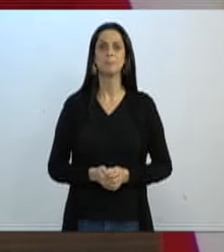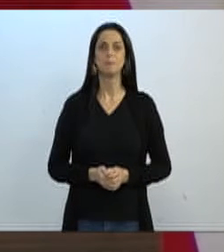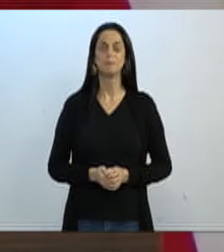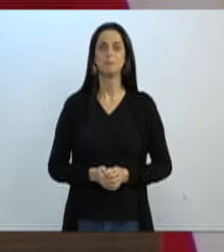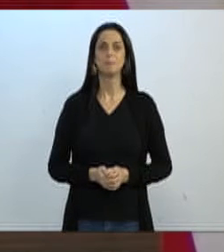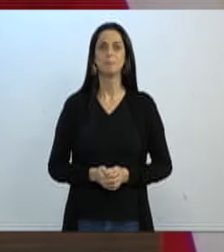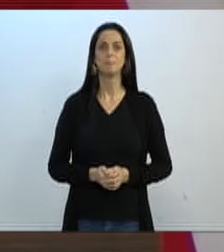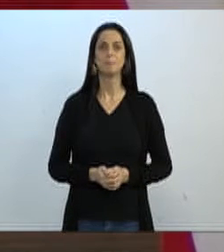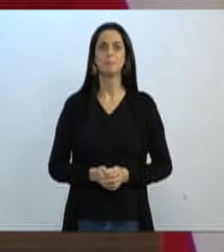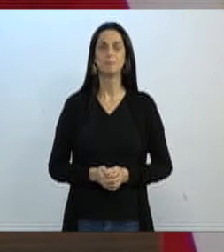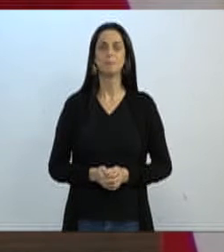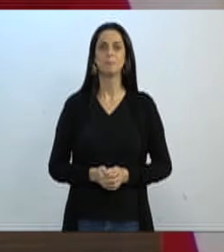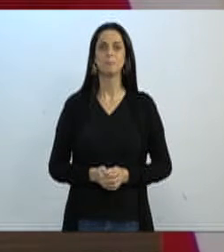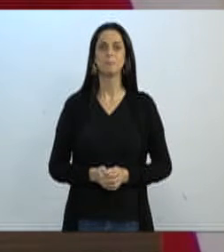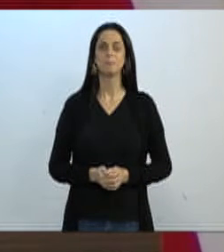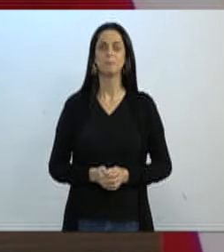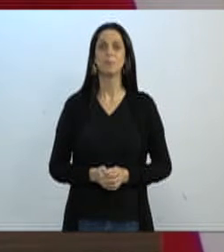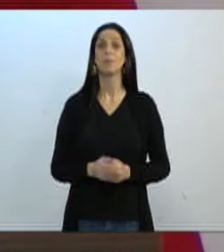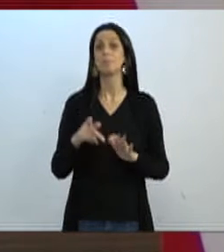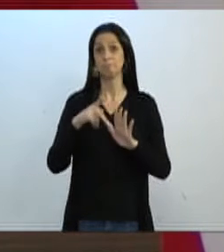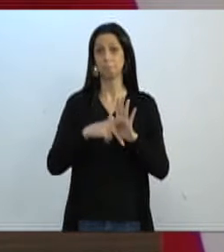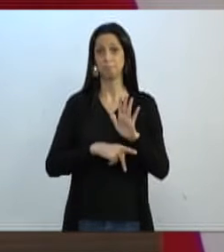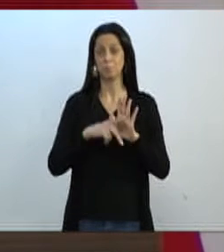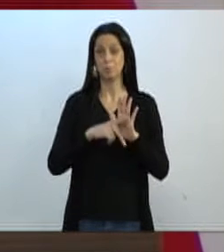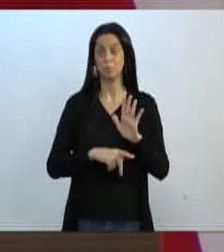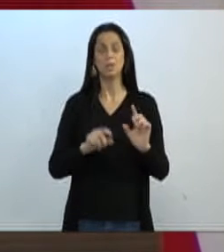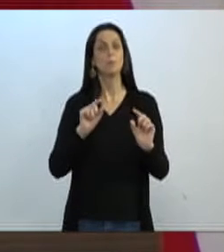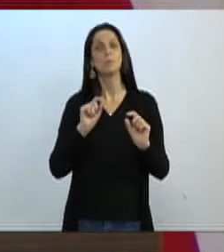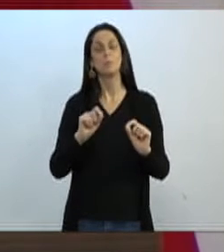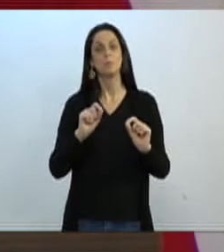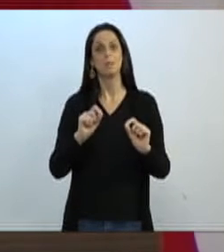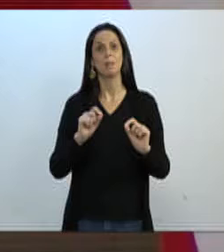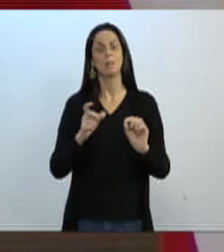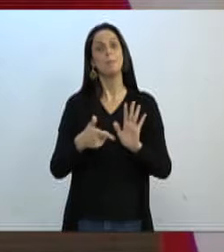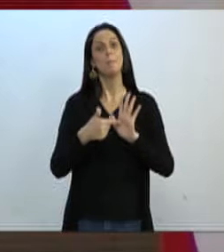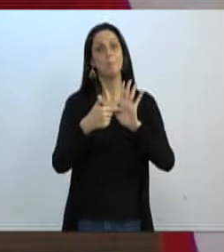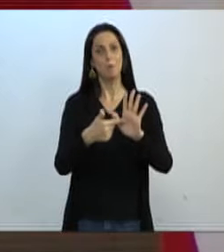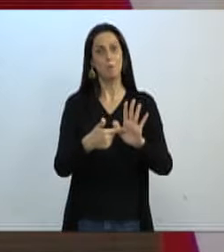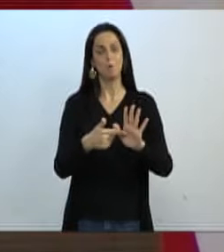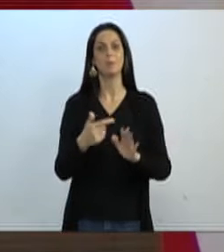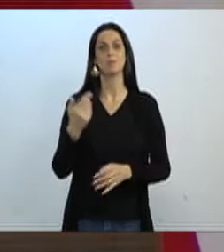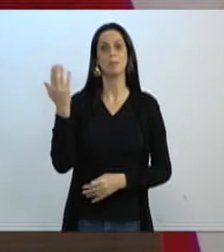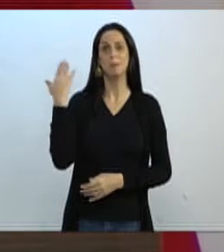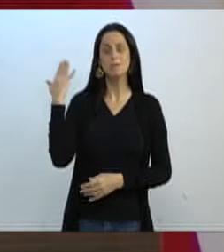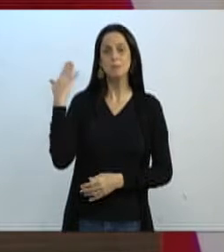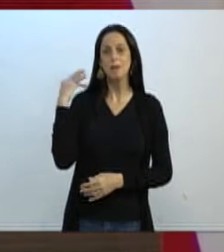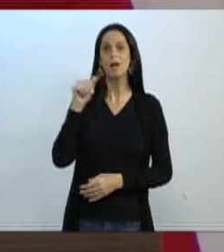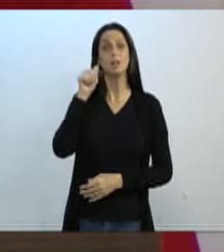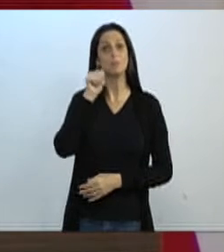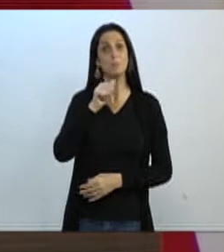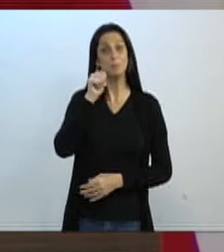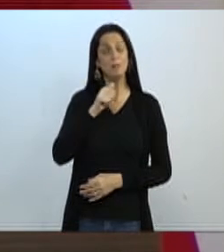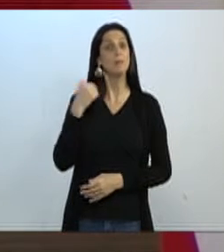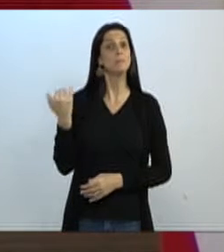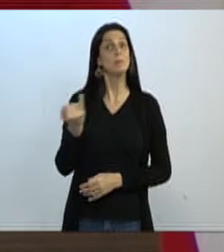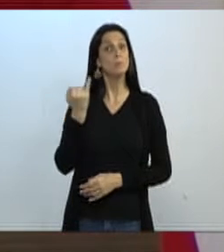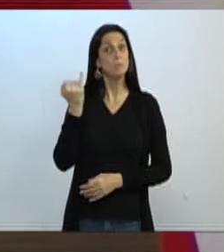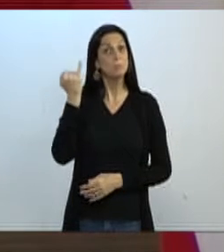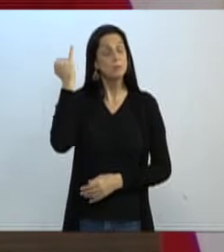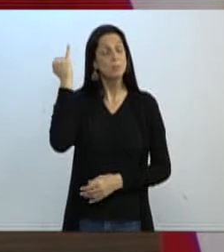Ele está trazendo a ideia de que as mulheres que foram relevantes em nosso Estado, vereadora Cris,